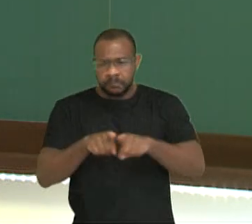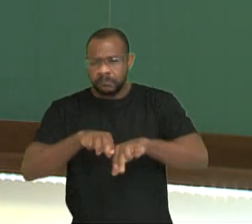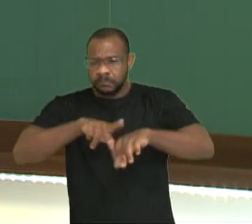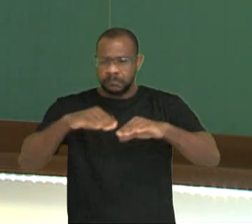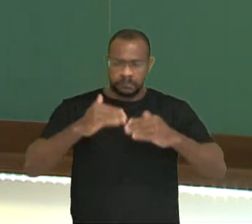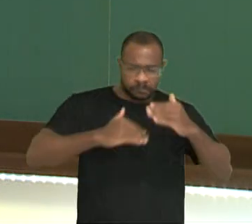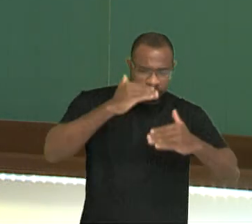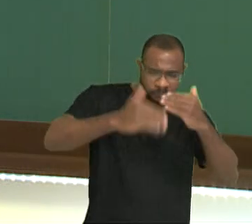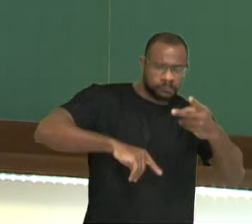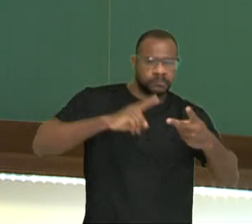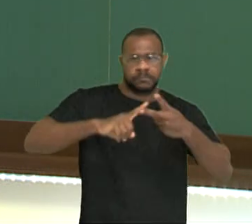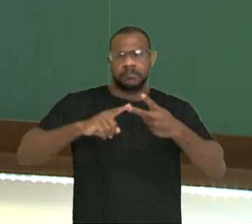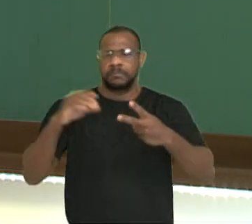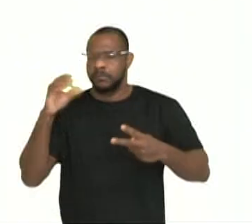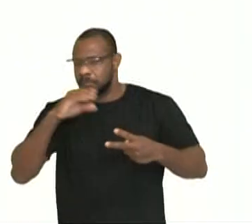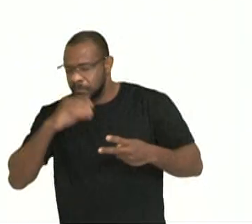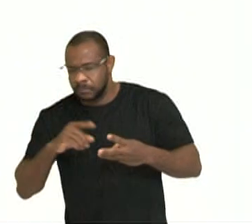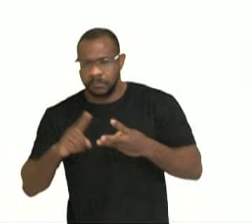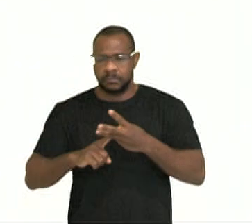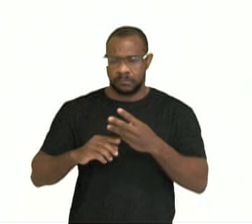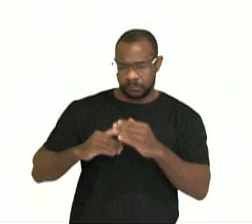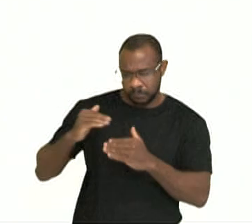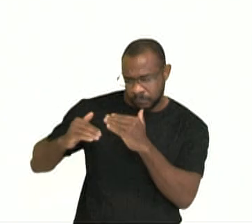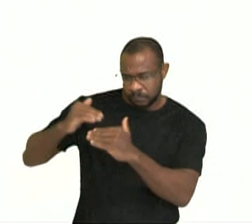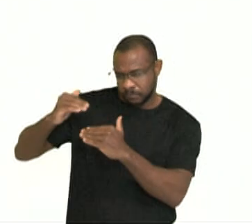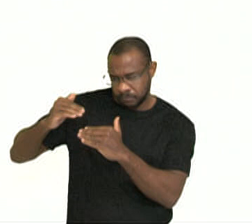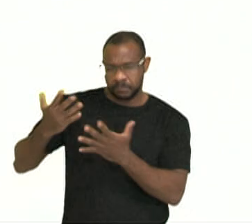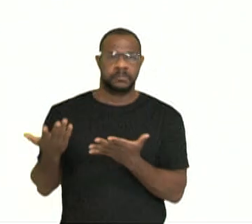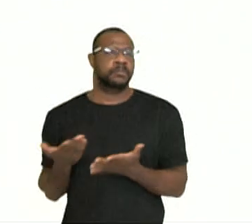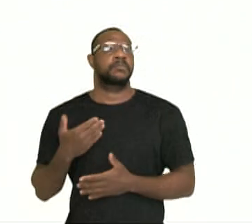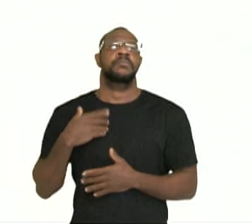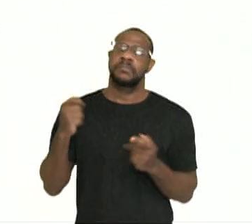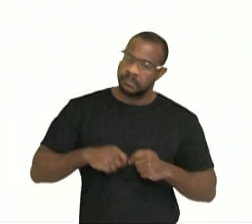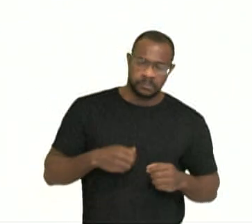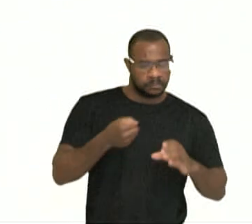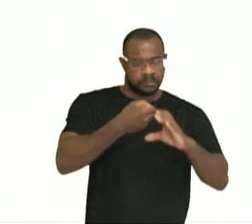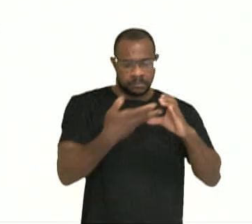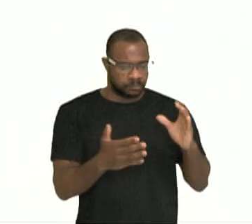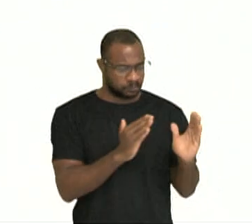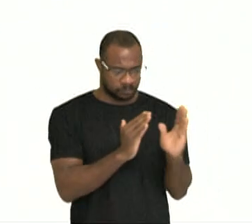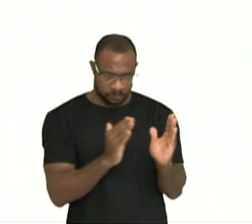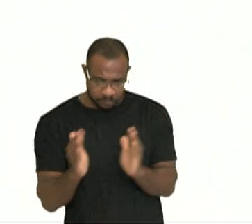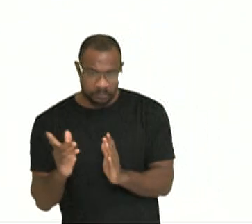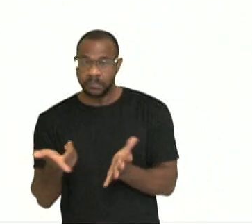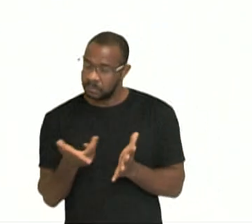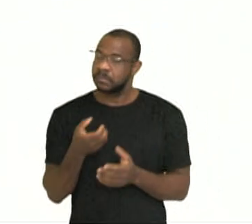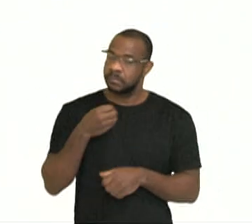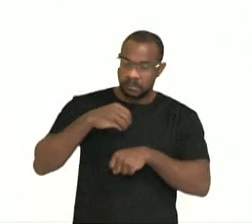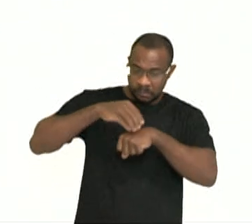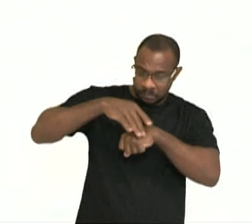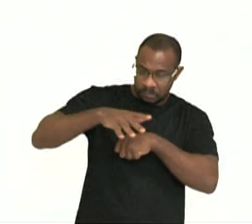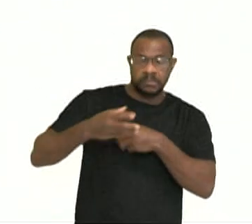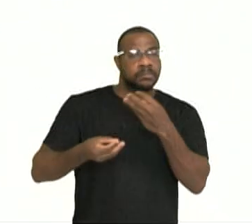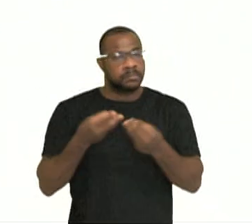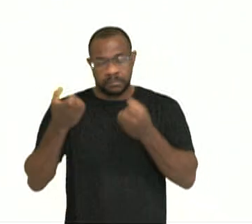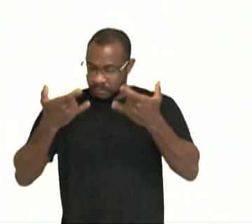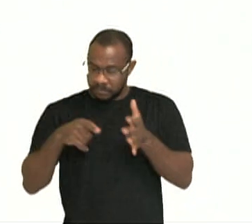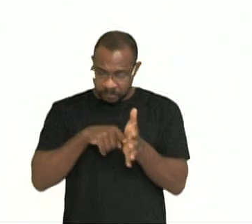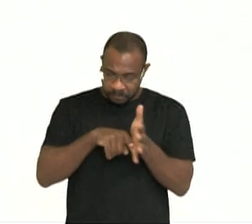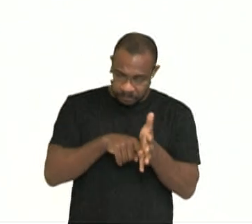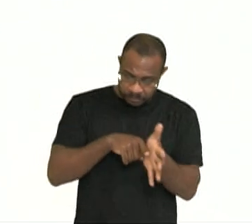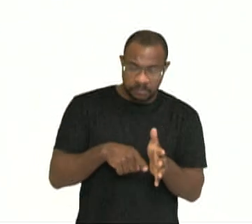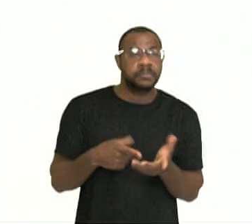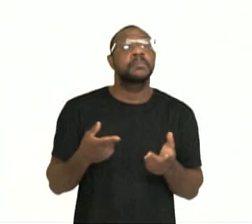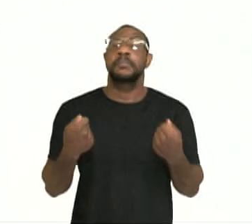desenvolvidos, emergentes e subdesenvolvidos. É uma classificação muito comentada, mas que deve ser cuidada,